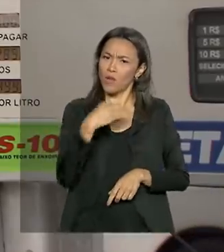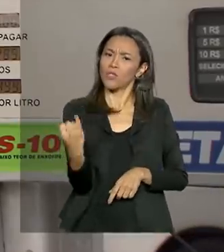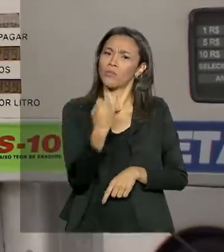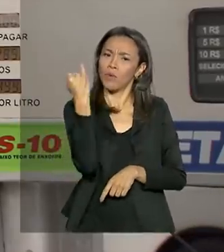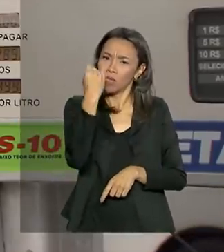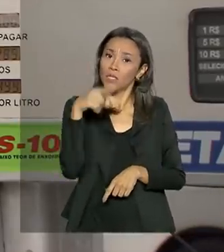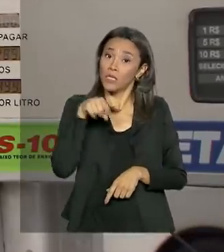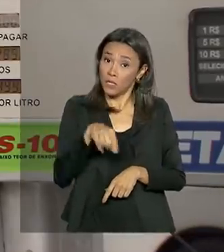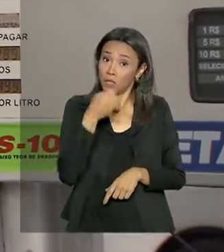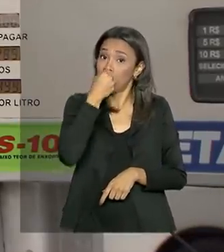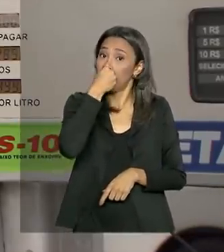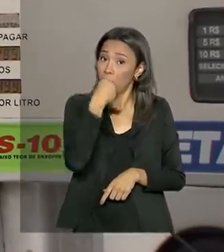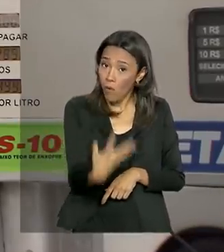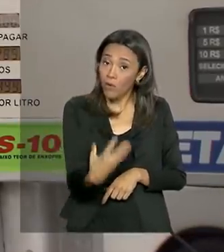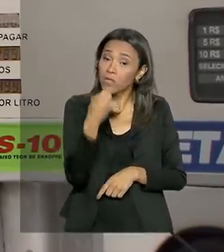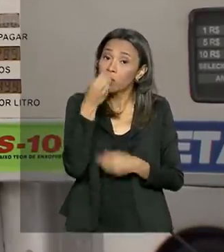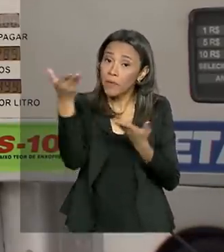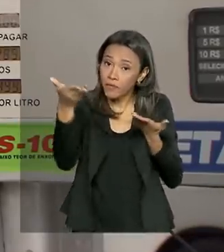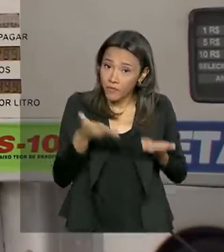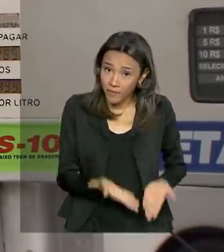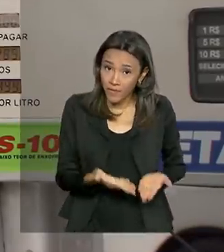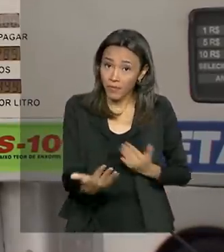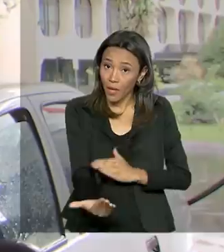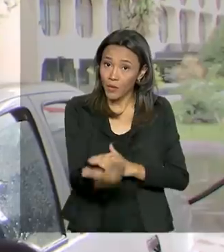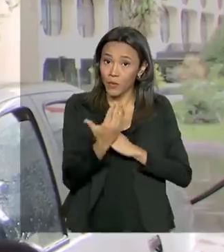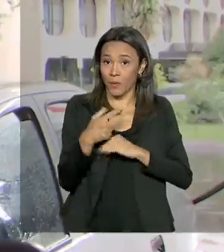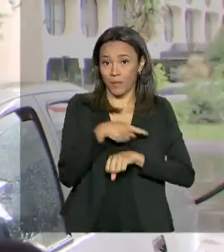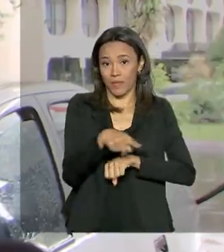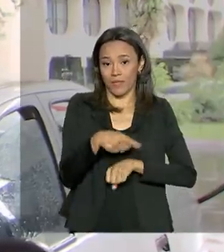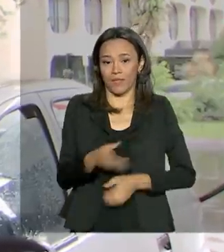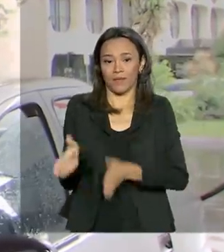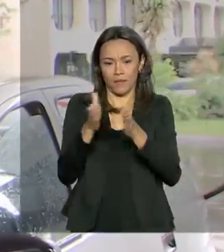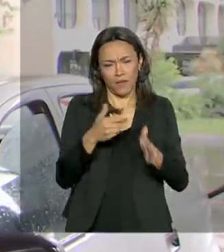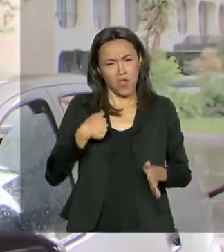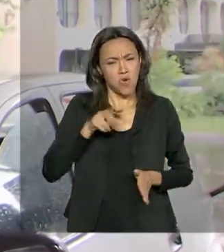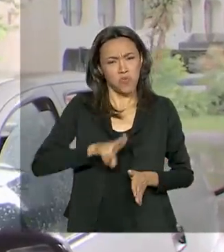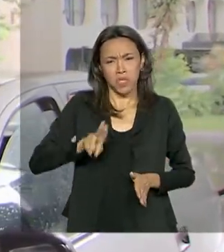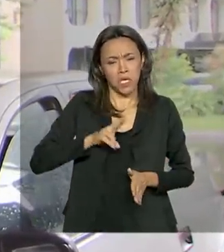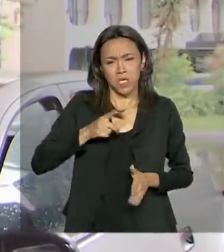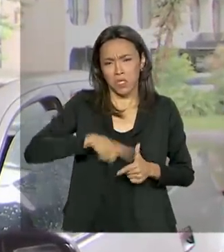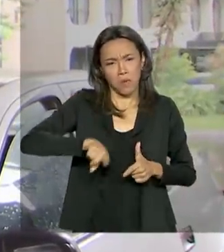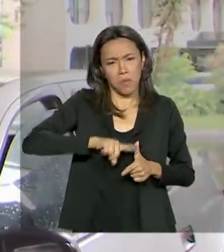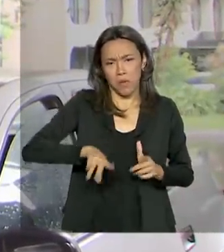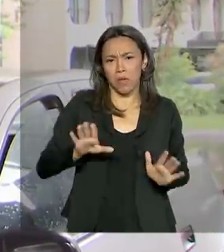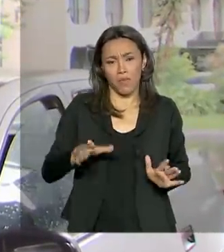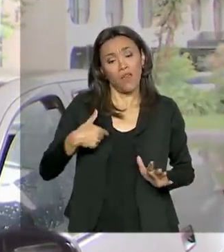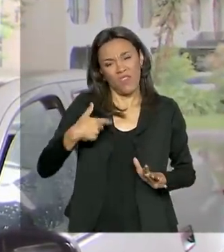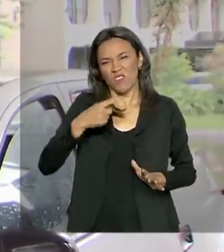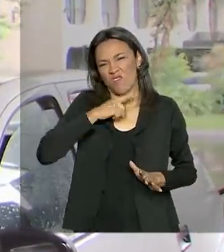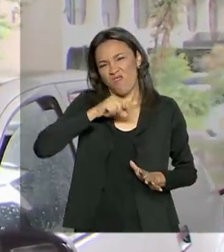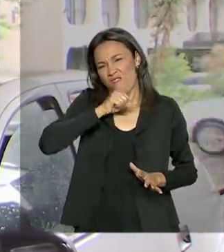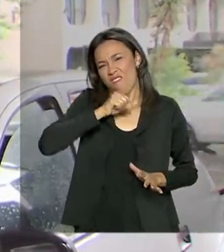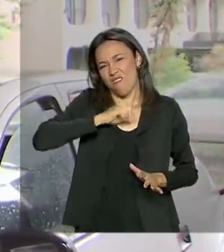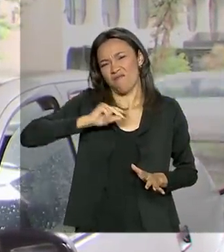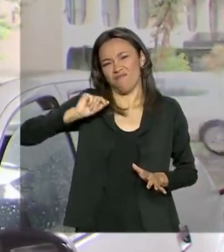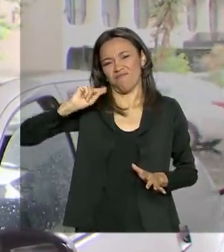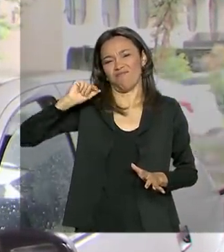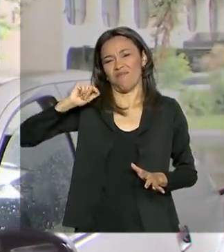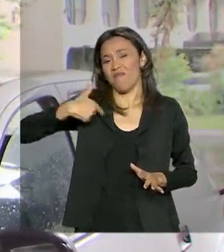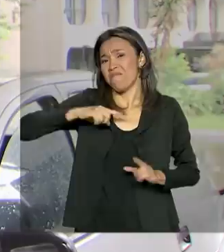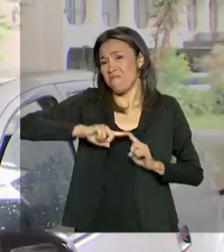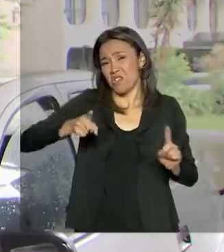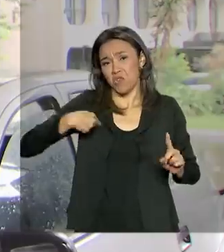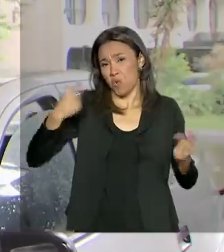para a população, que seja bem-vindo, né? Ajudar o país. Usaria sim, sem problema. Porque eu sou um pouco antigo, mas eu não